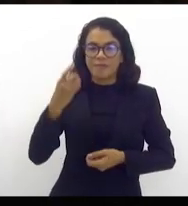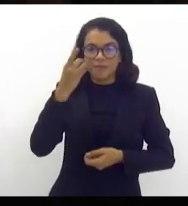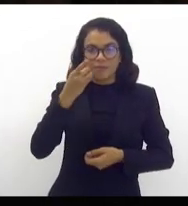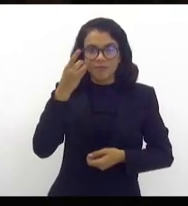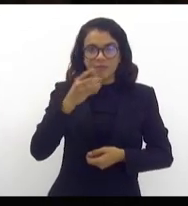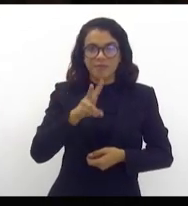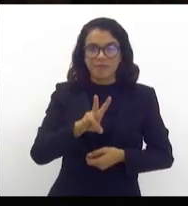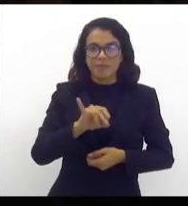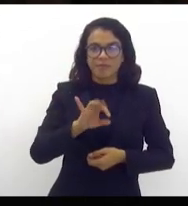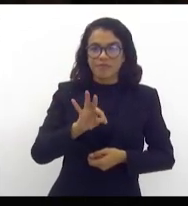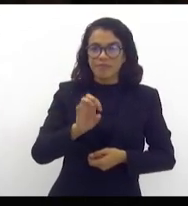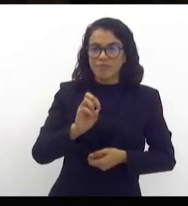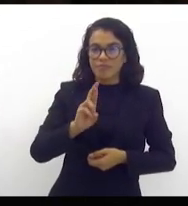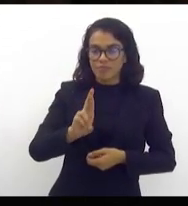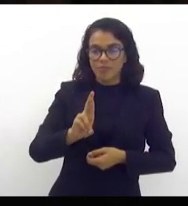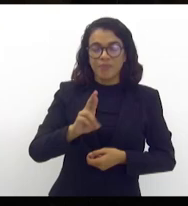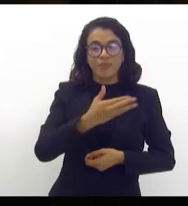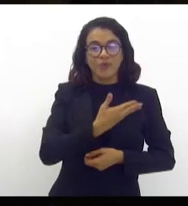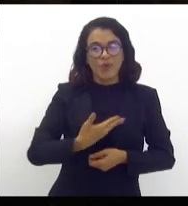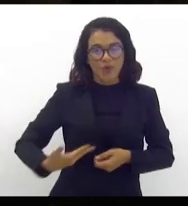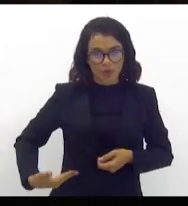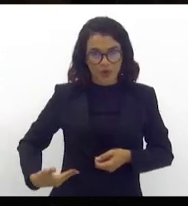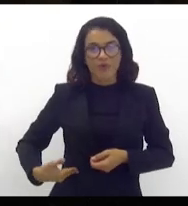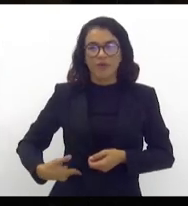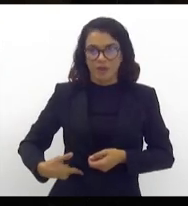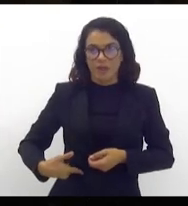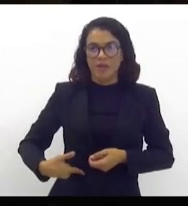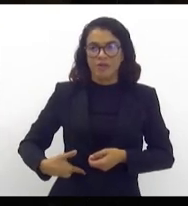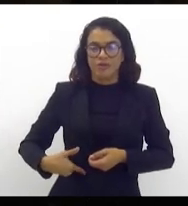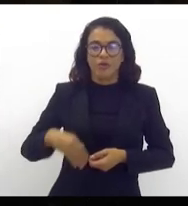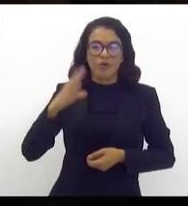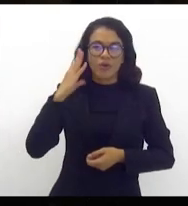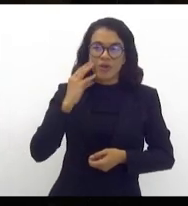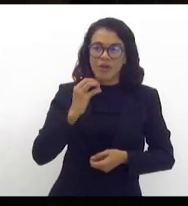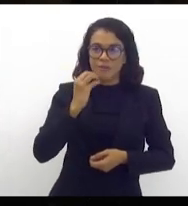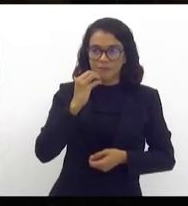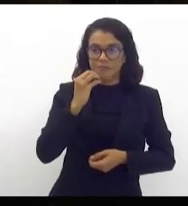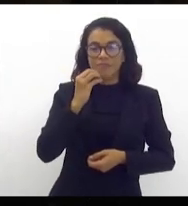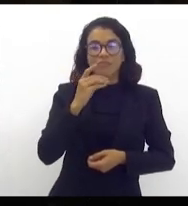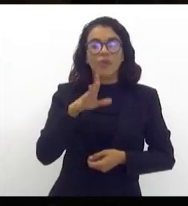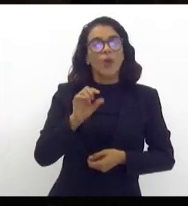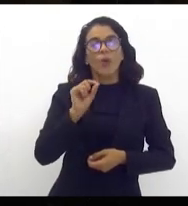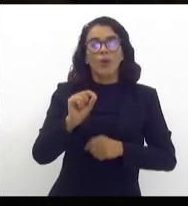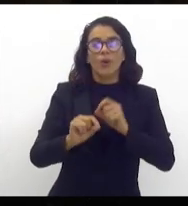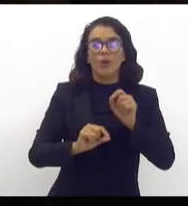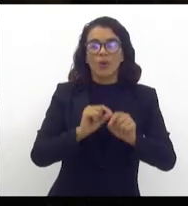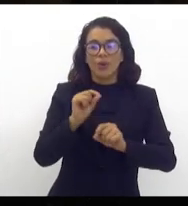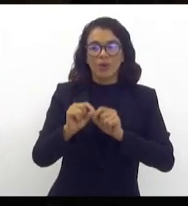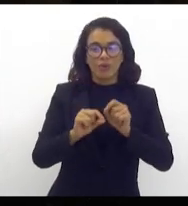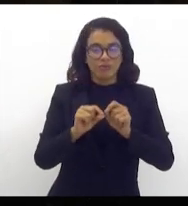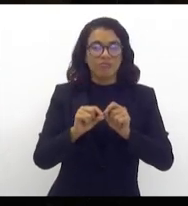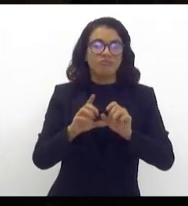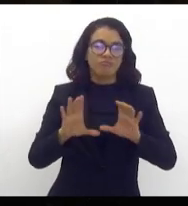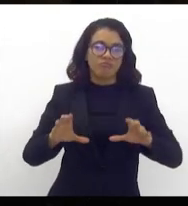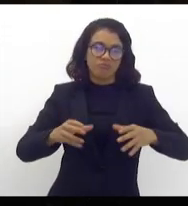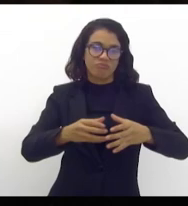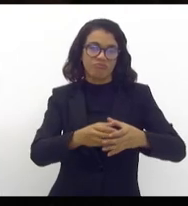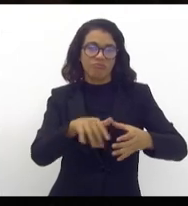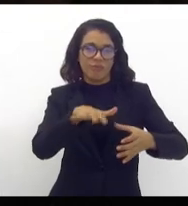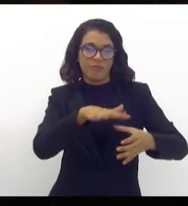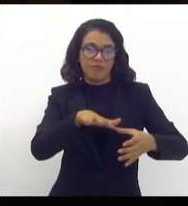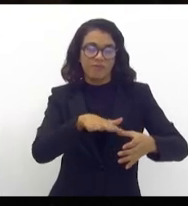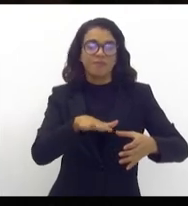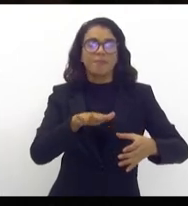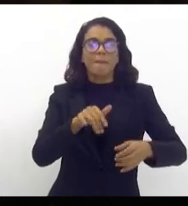Vitor Júnior, o governador Cláudio Castro fez coro ao que nós temos dito aqui